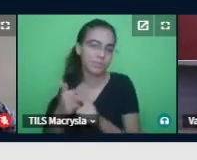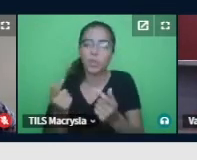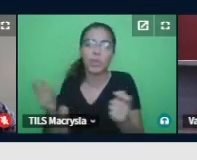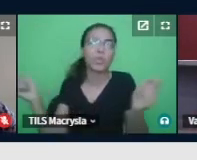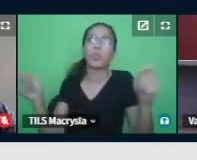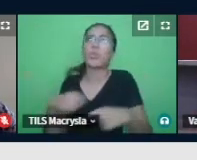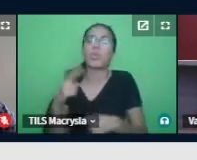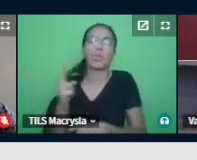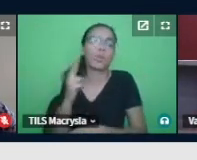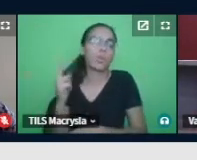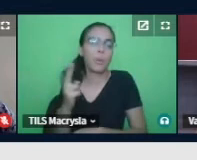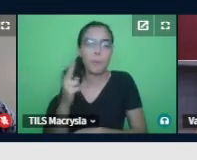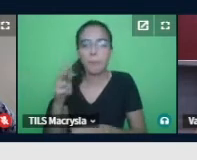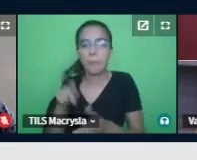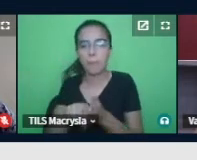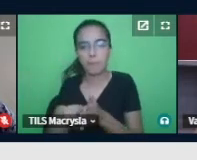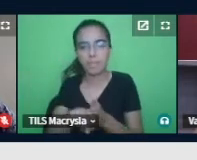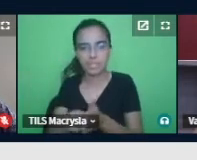Então, aqui,